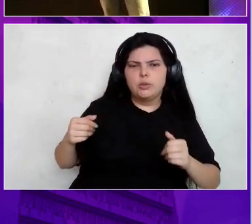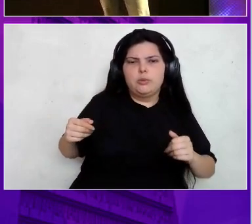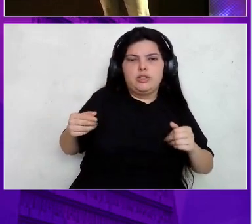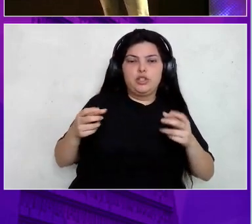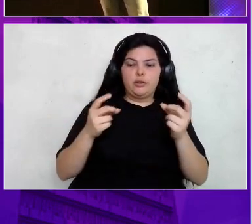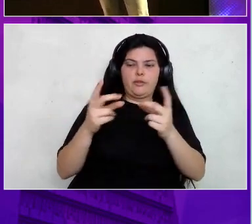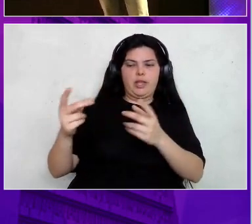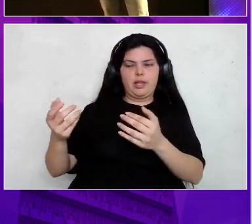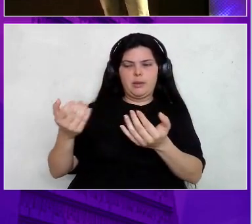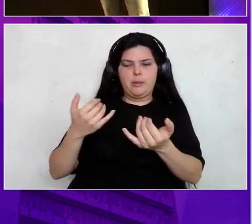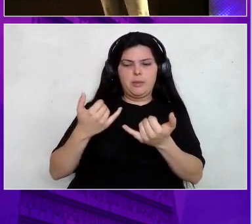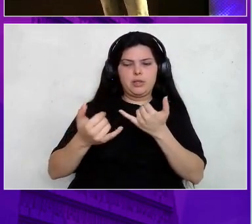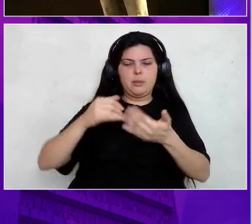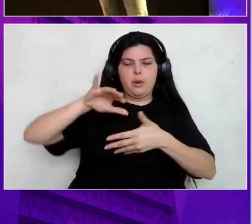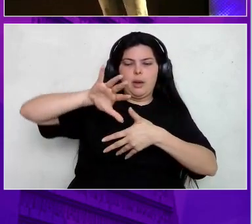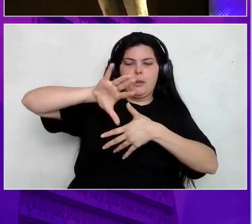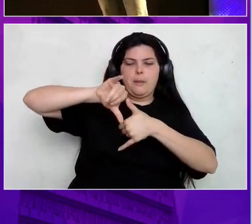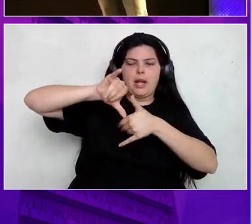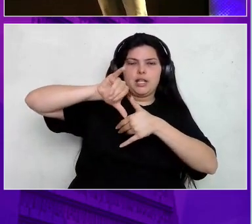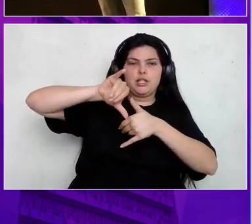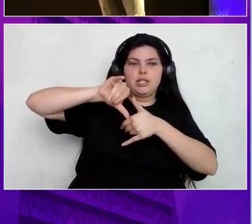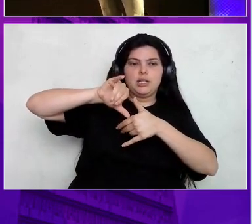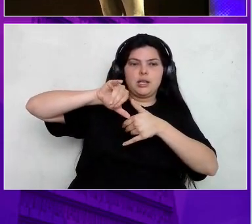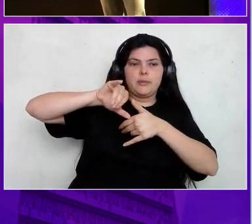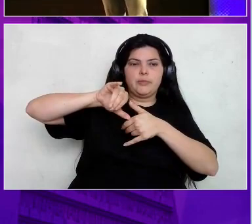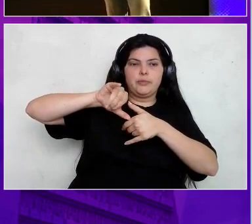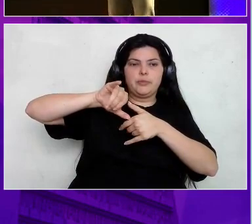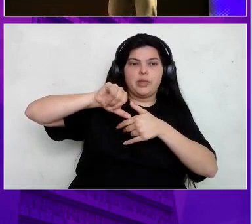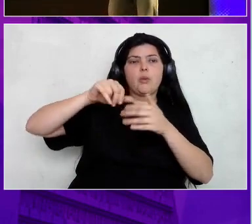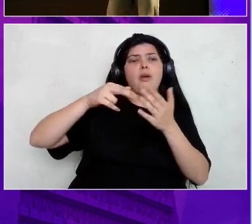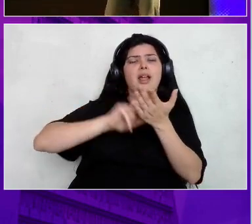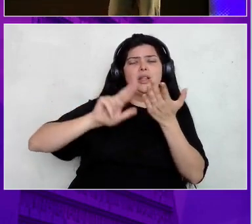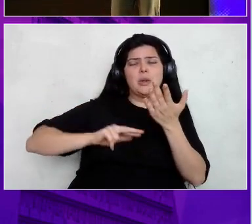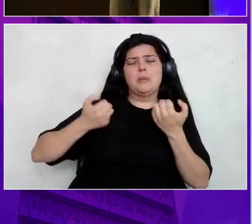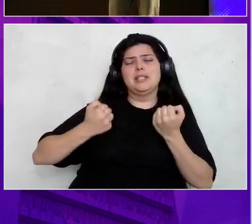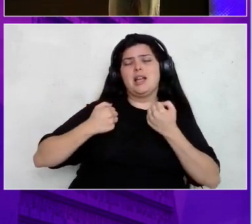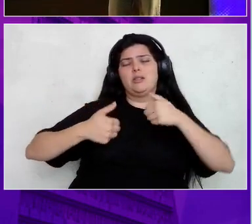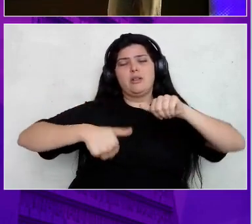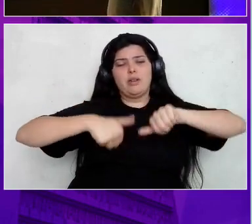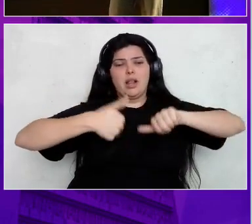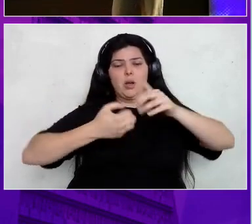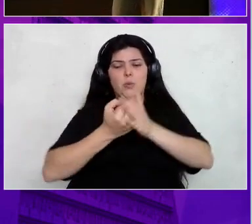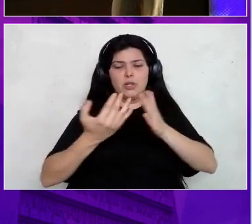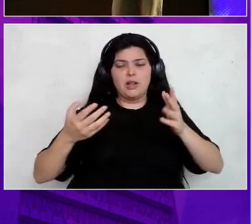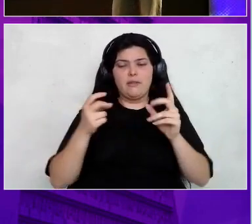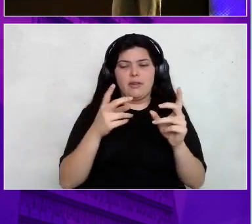marketing vai rodar um relatório, né? Relatório pesado, vai avaliar a quantidade de vendas, etc.